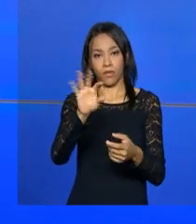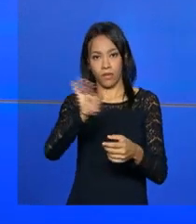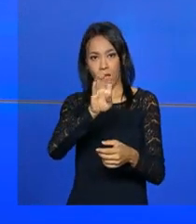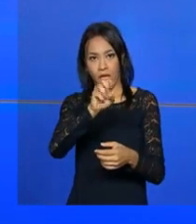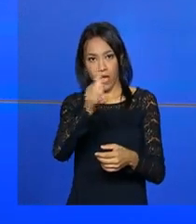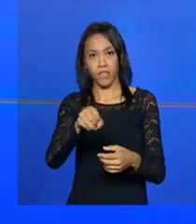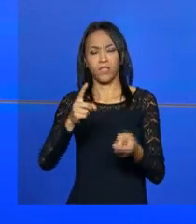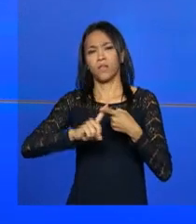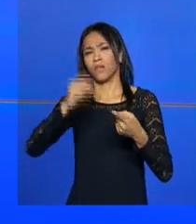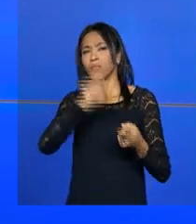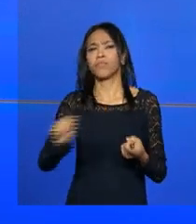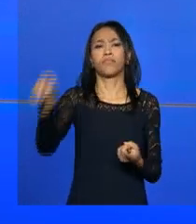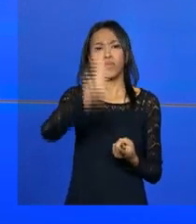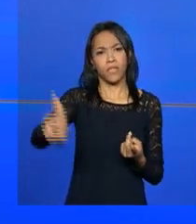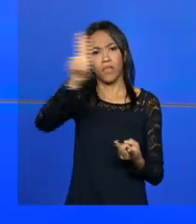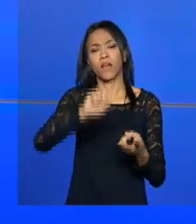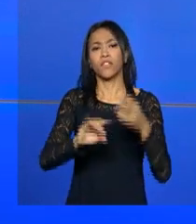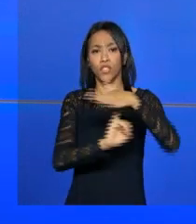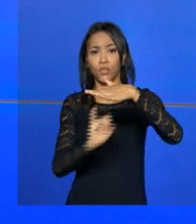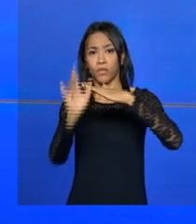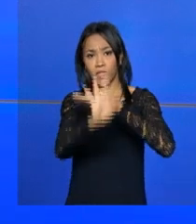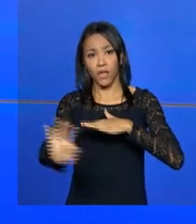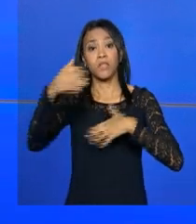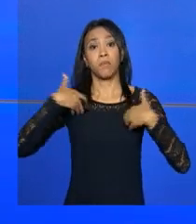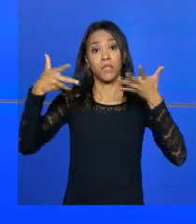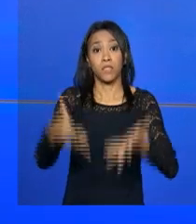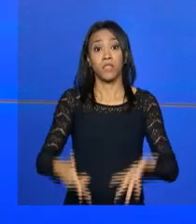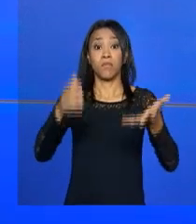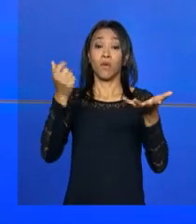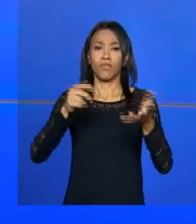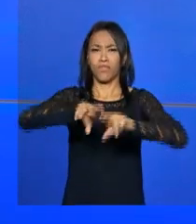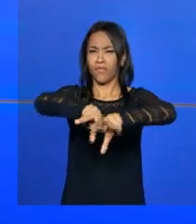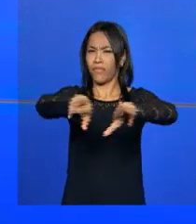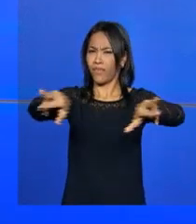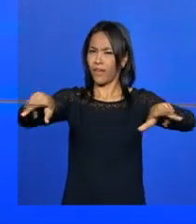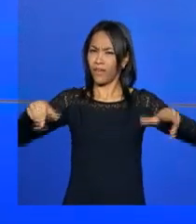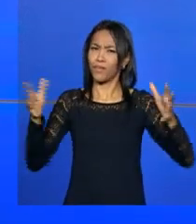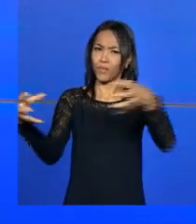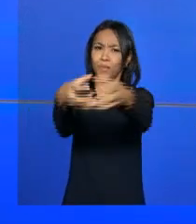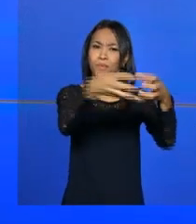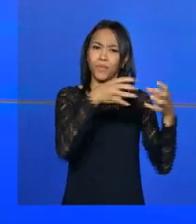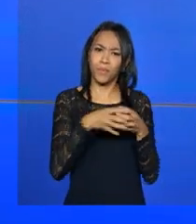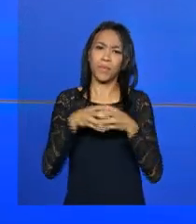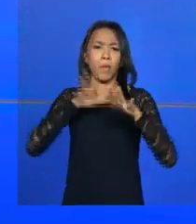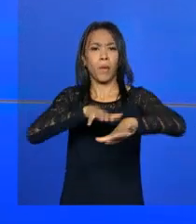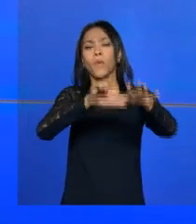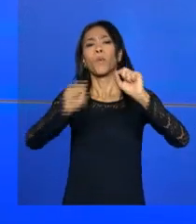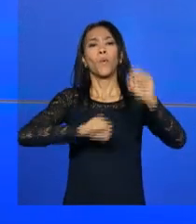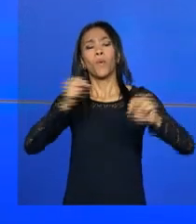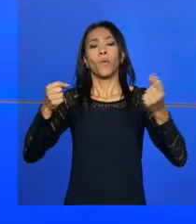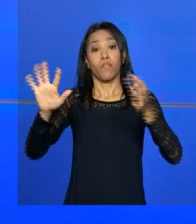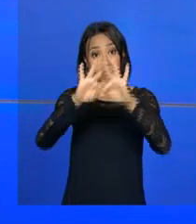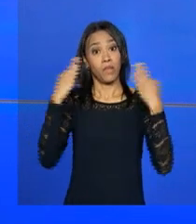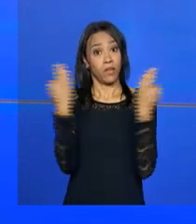Educação, universidades e institutos federais participam das atividades da Semana de Mobilização da Família e da Comunidade Escolar no